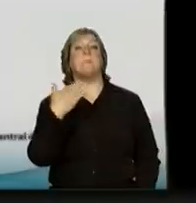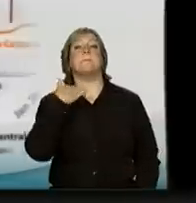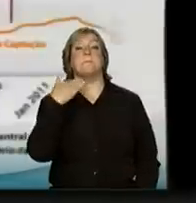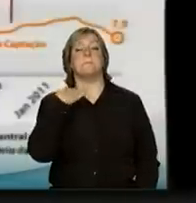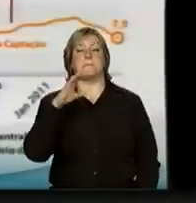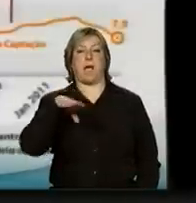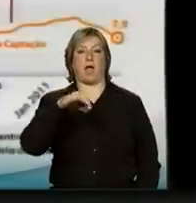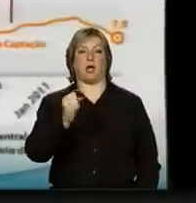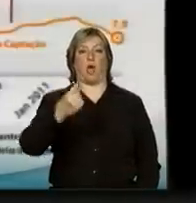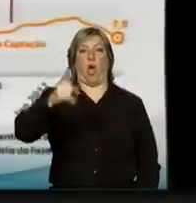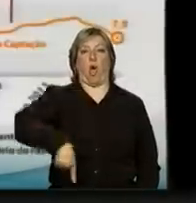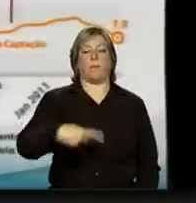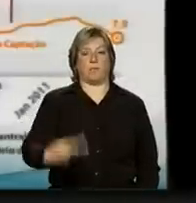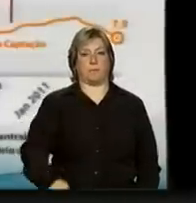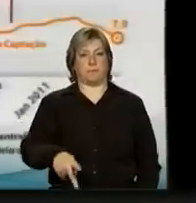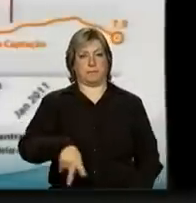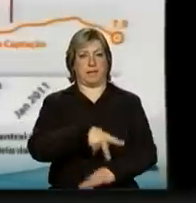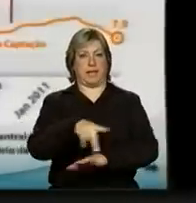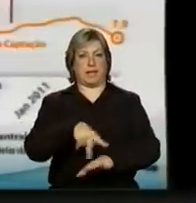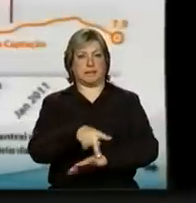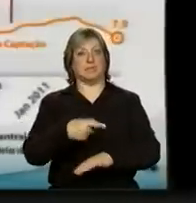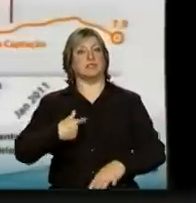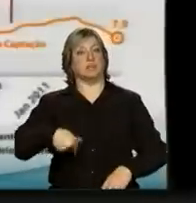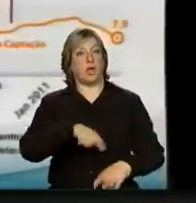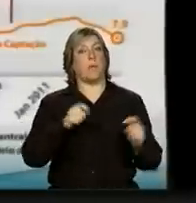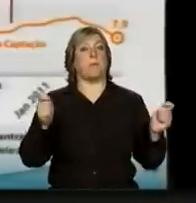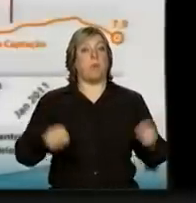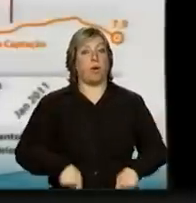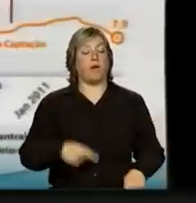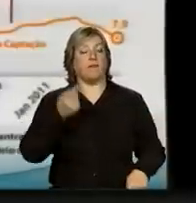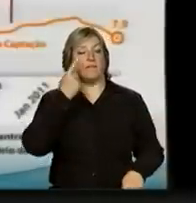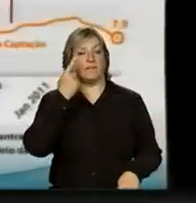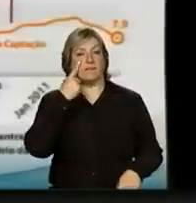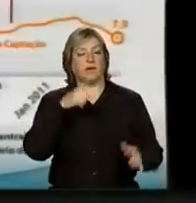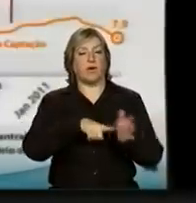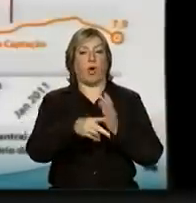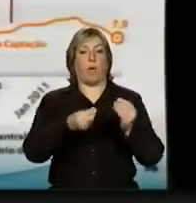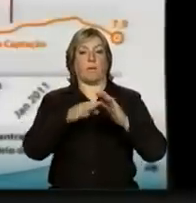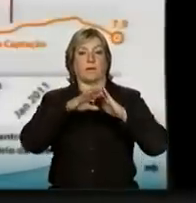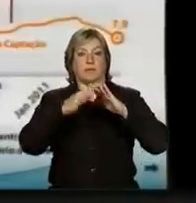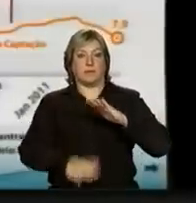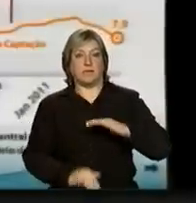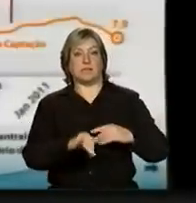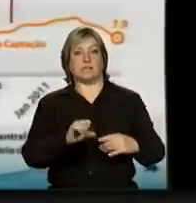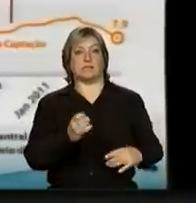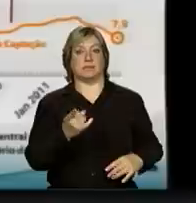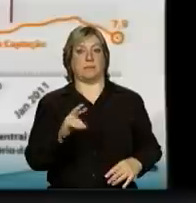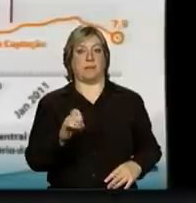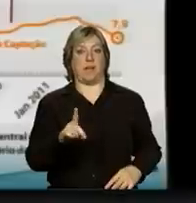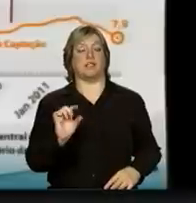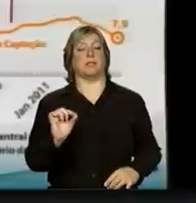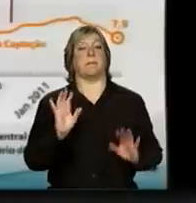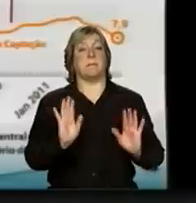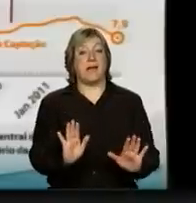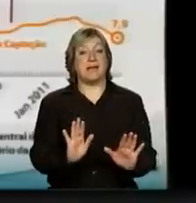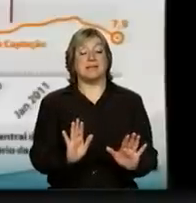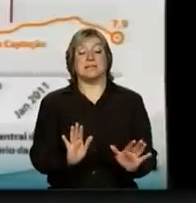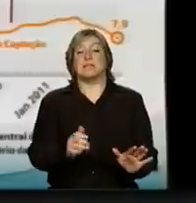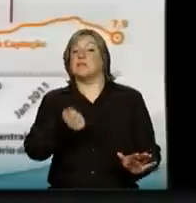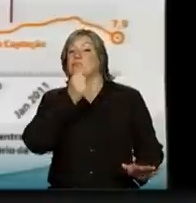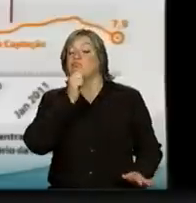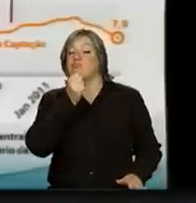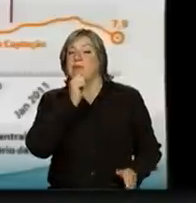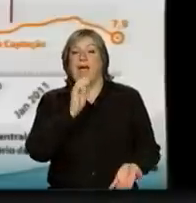cobram no país. Nós podemos verificar ali uma queda do spread, porém, ainda não